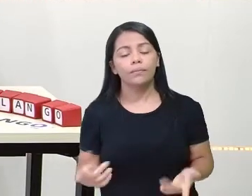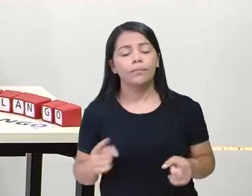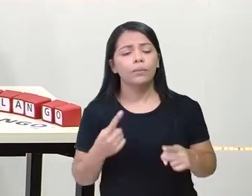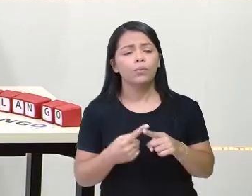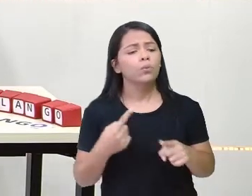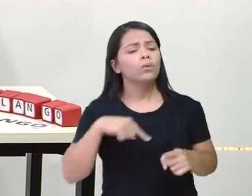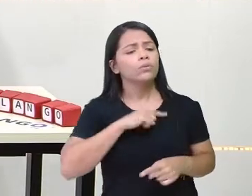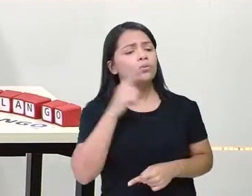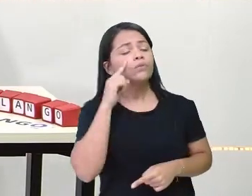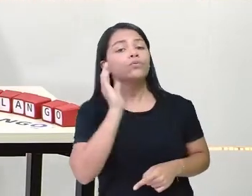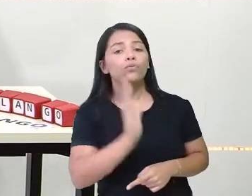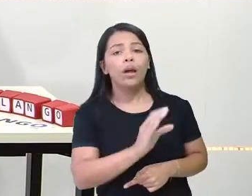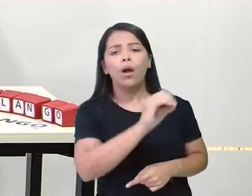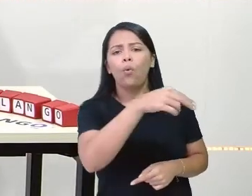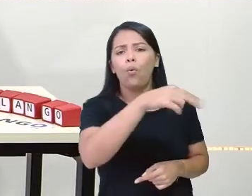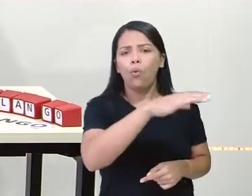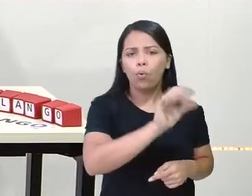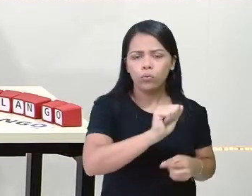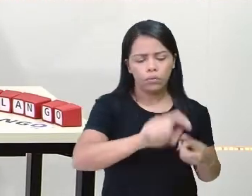tirou onça, ficou...